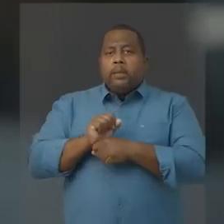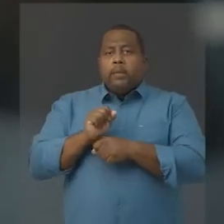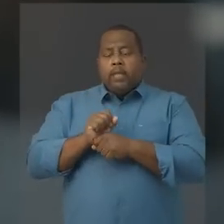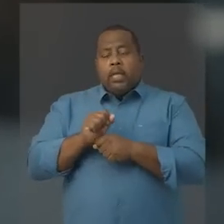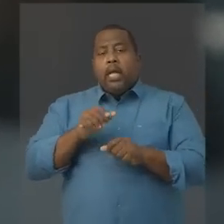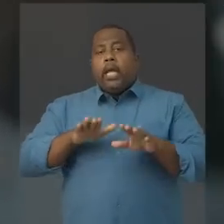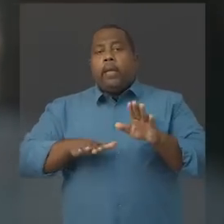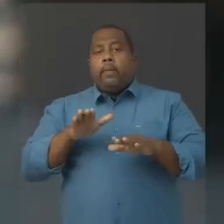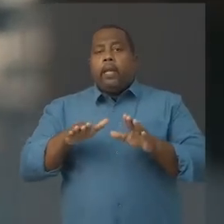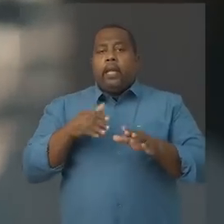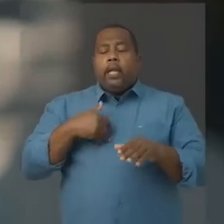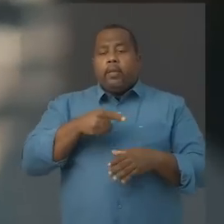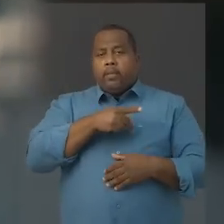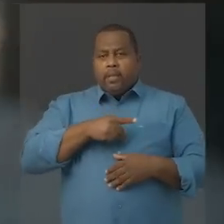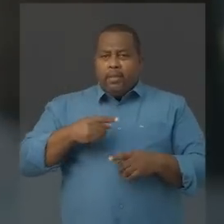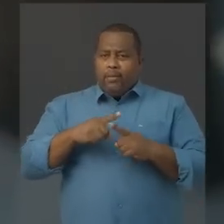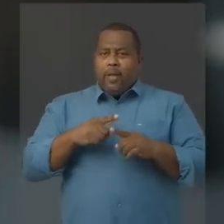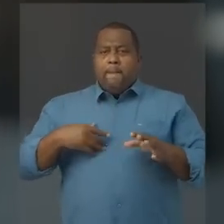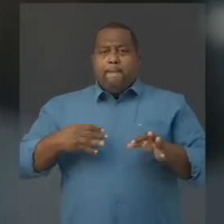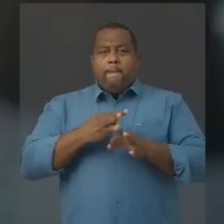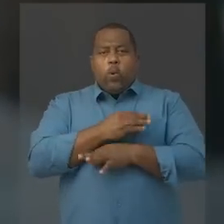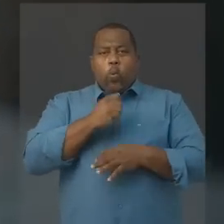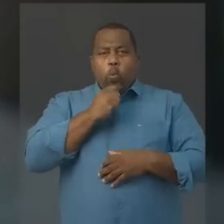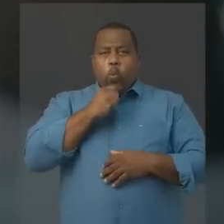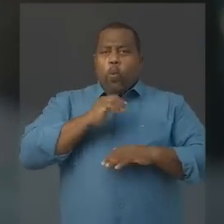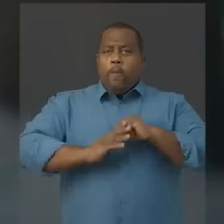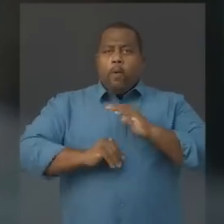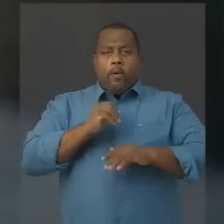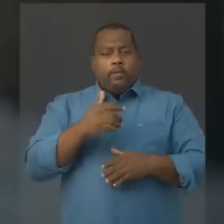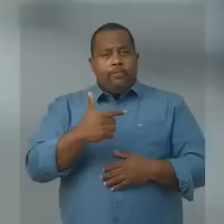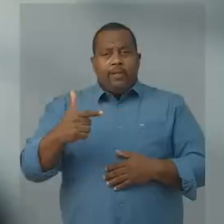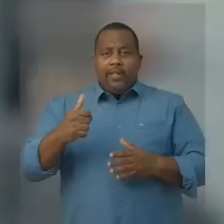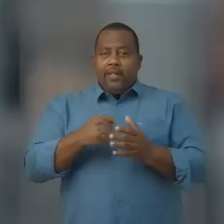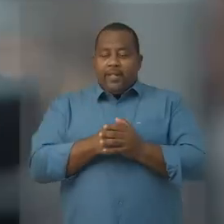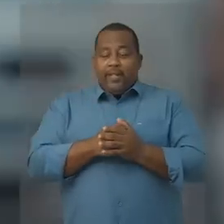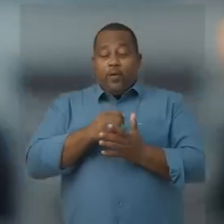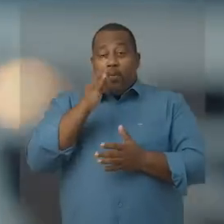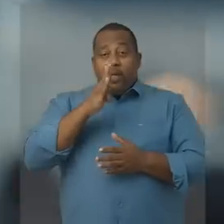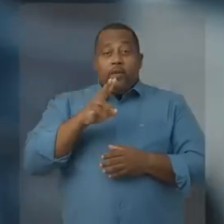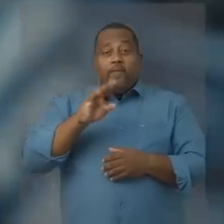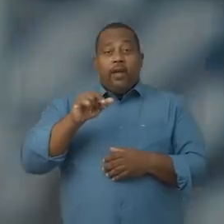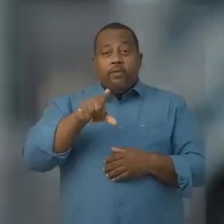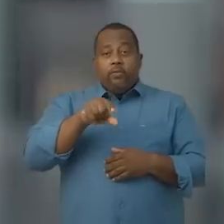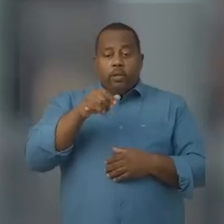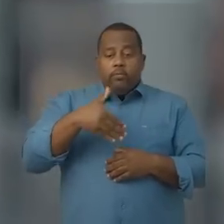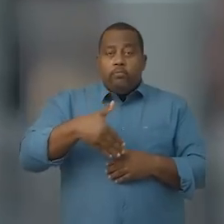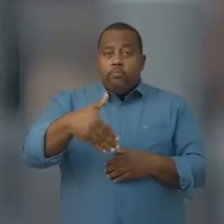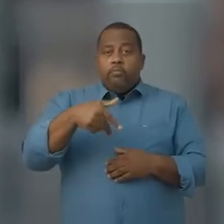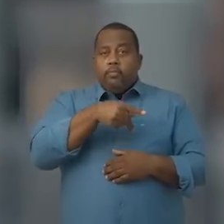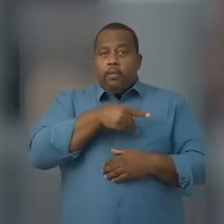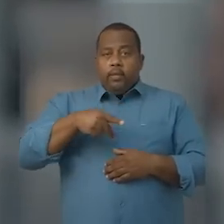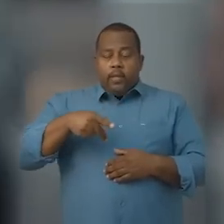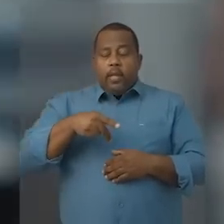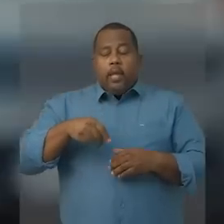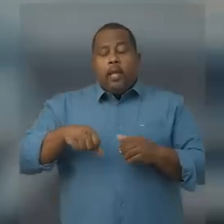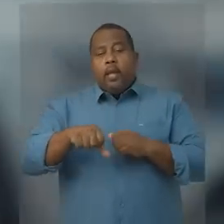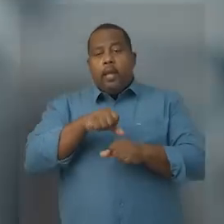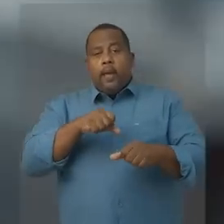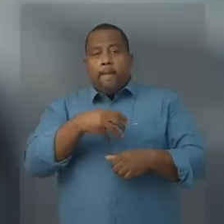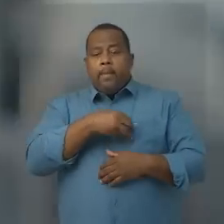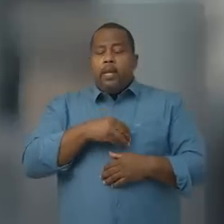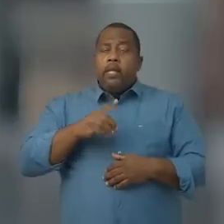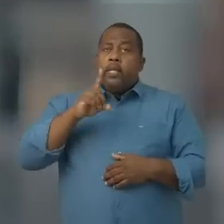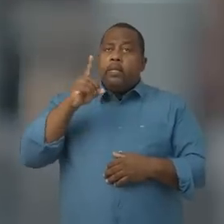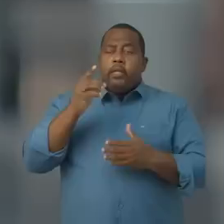presidente para governar nosso estado é porque não estão preparados, não têm competência. O Brasil vai escolher o próximo presidente. E a